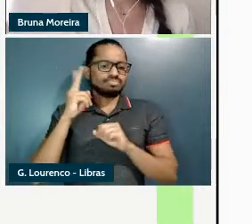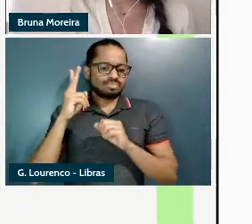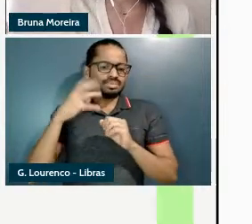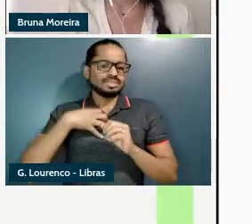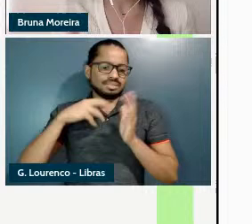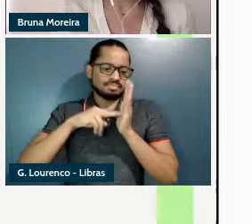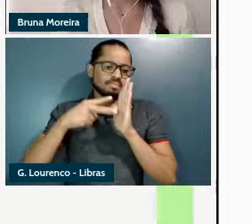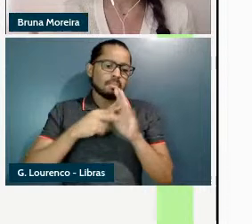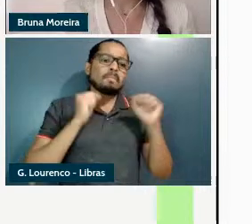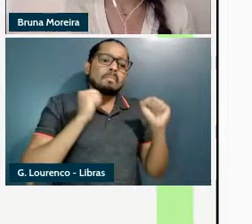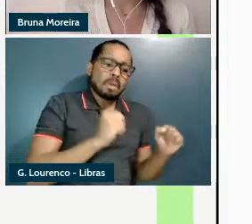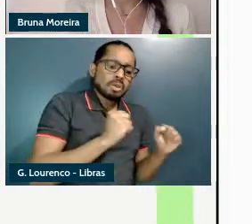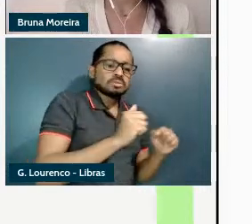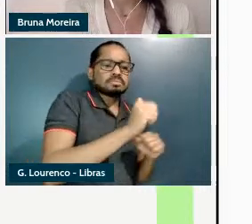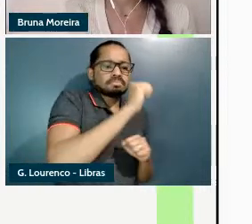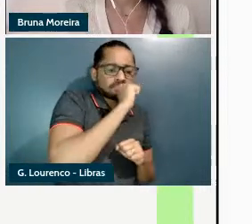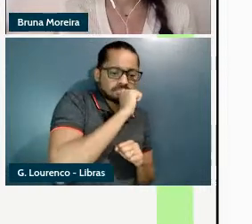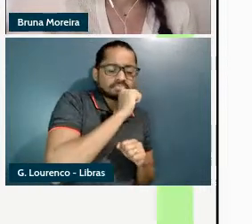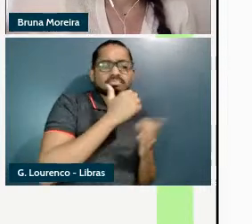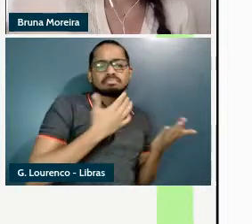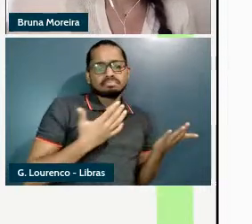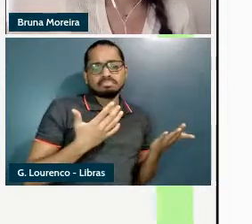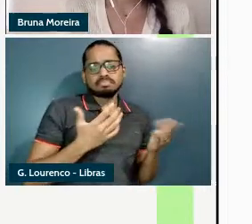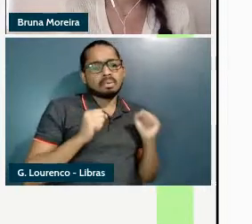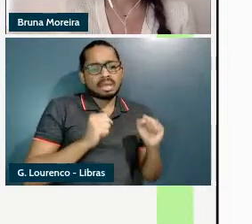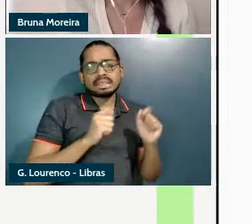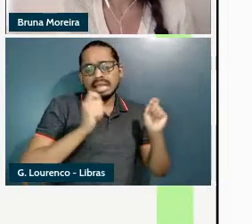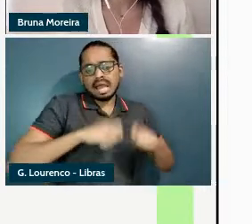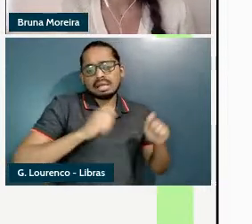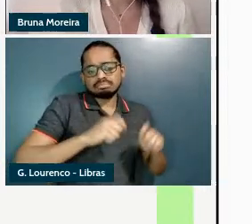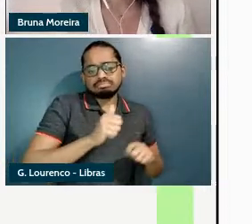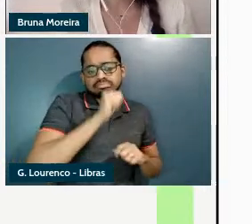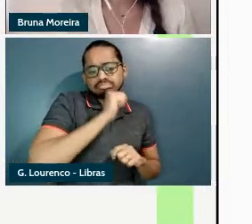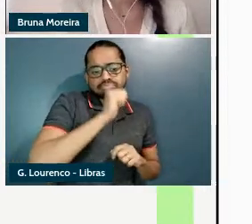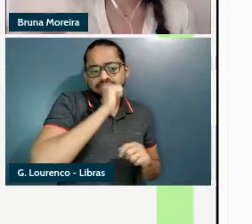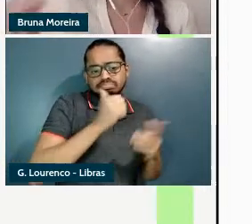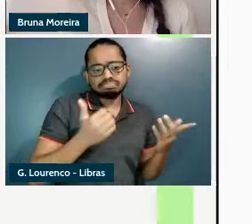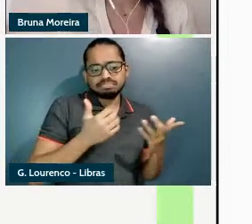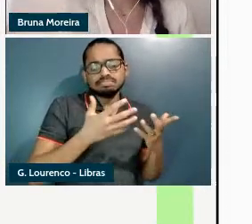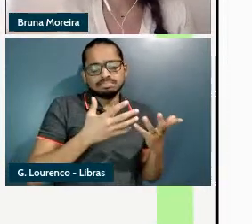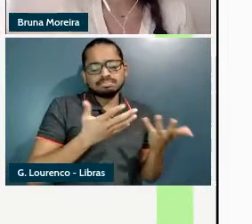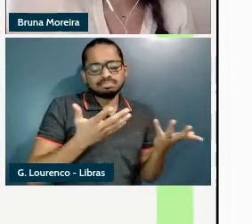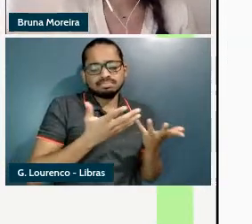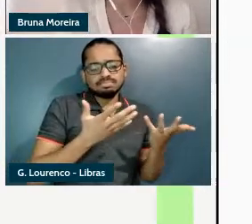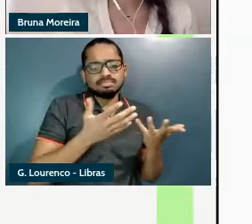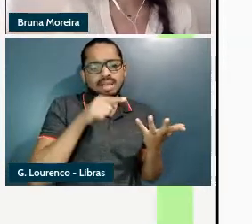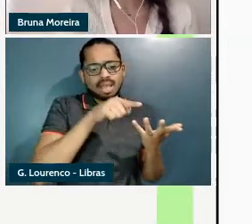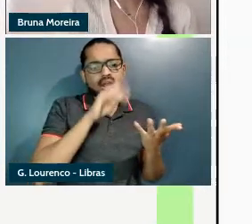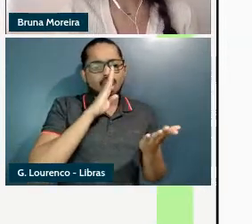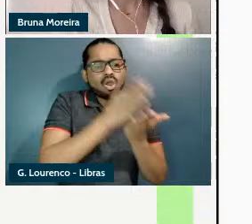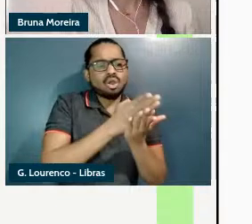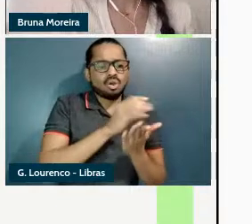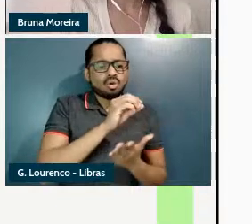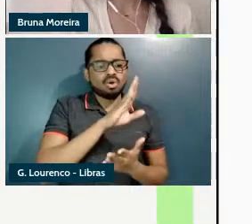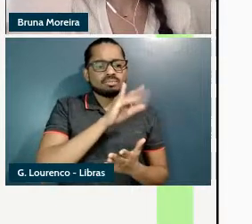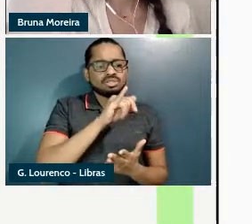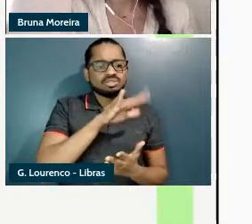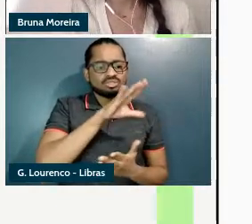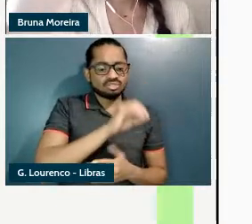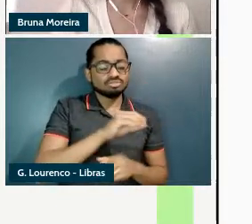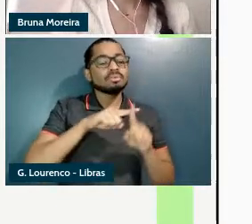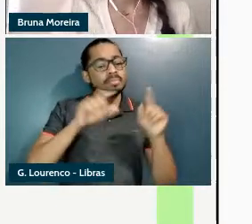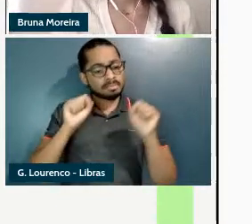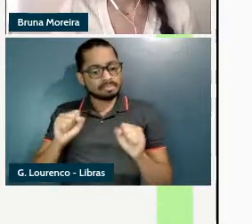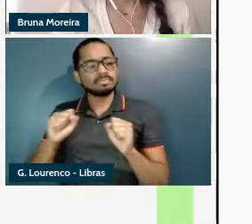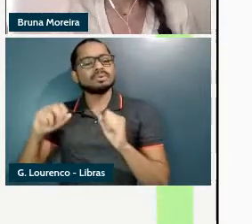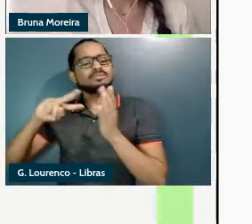passível de ser bebido porque não é porque é líquido porque não é sólido então algo objetivo mas pode ter também